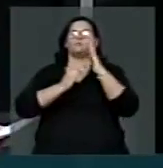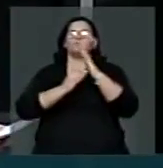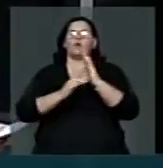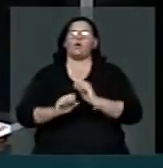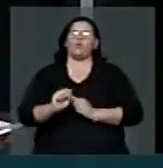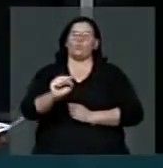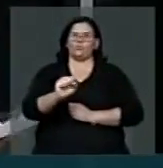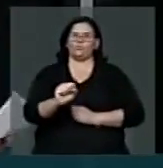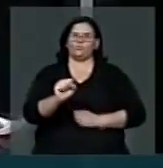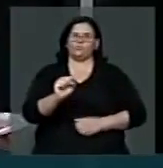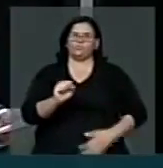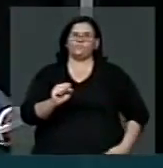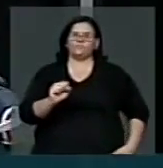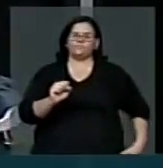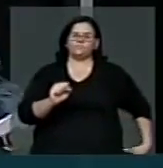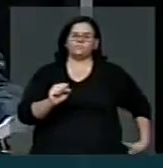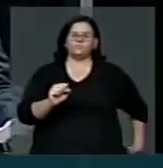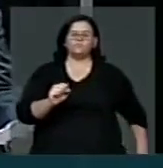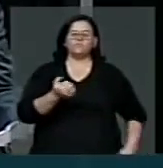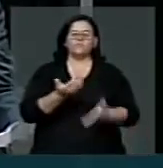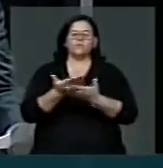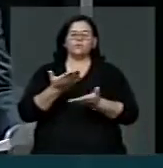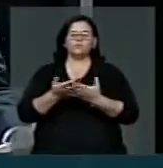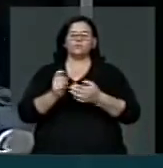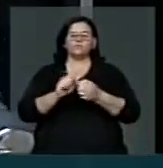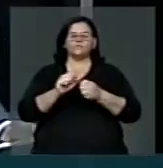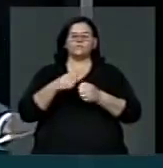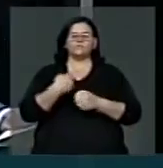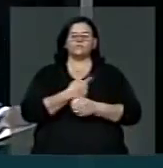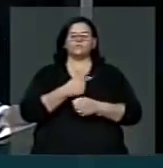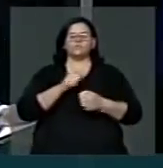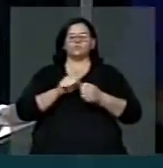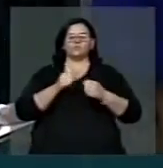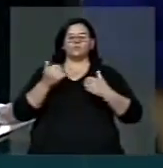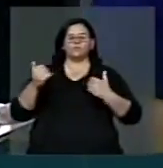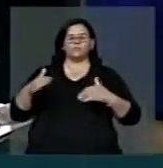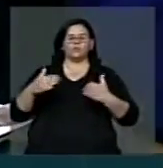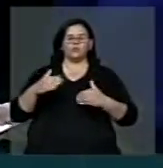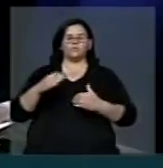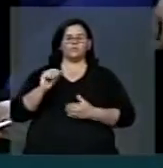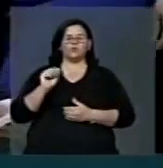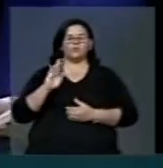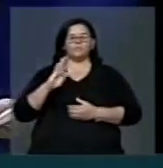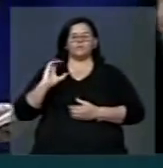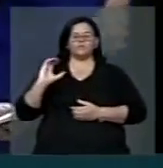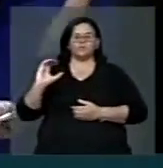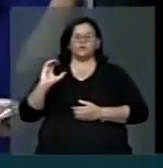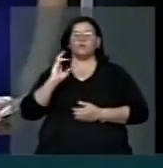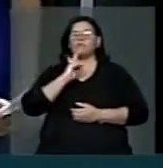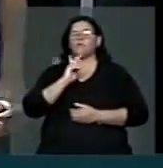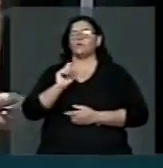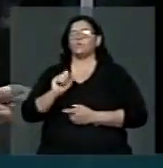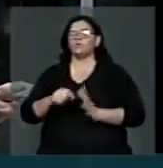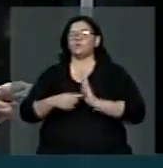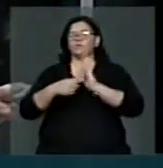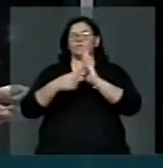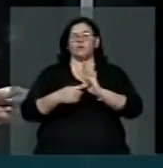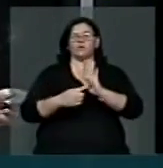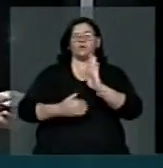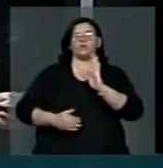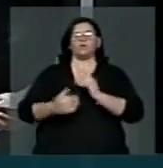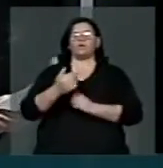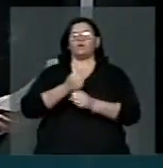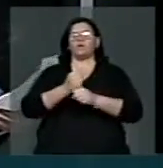de idade. Os estudos que foram feitos da prova do ABC mostram que, em 2011,